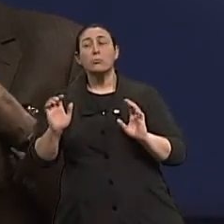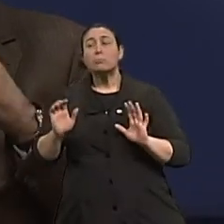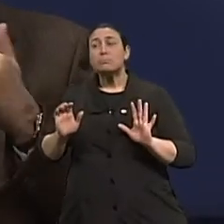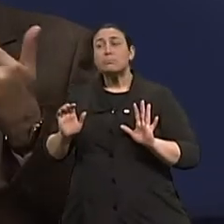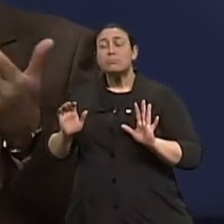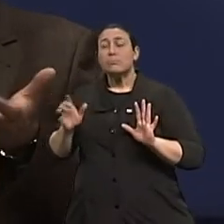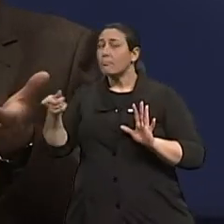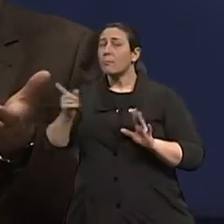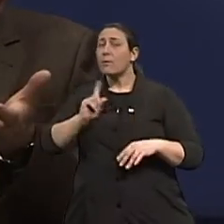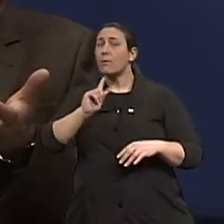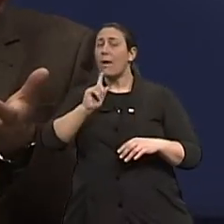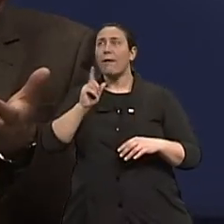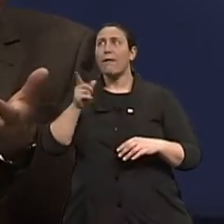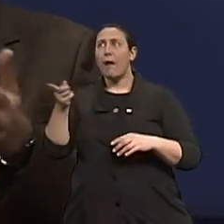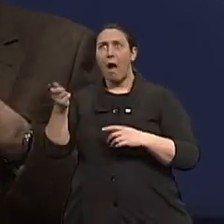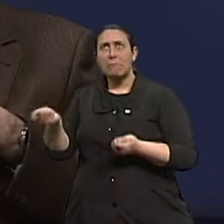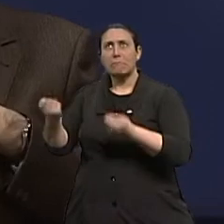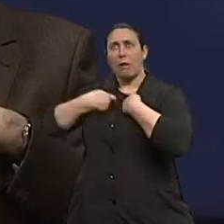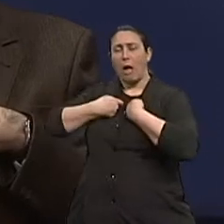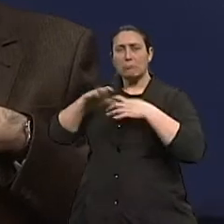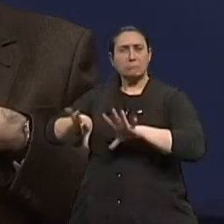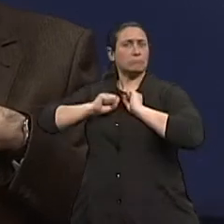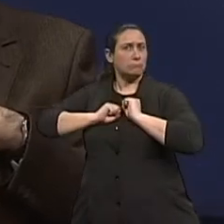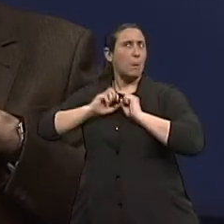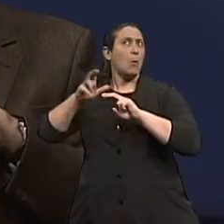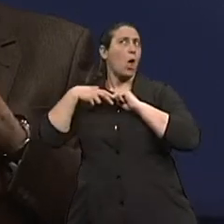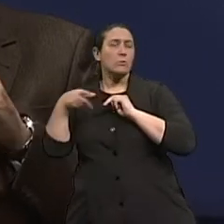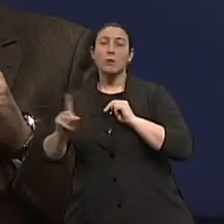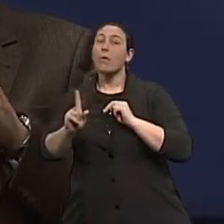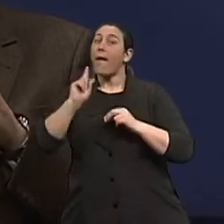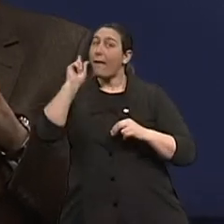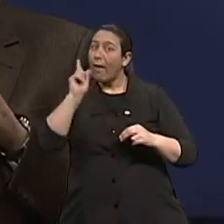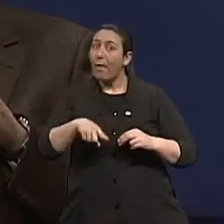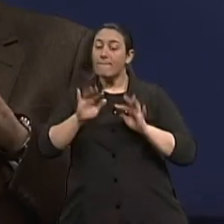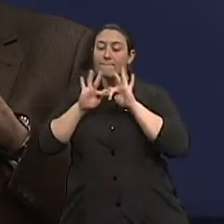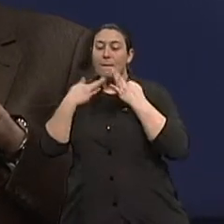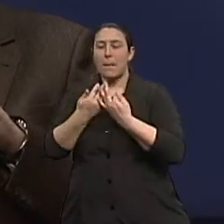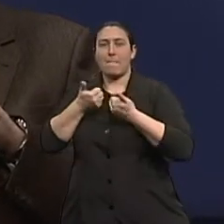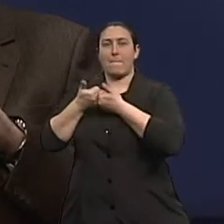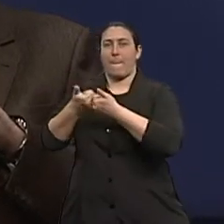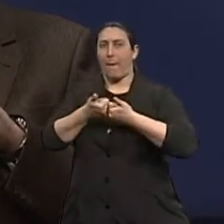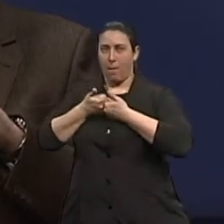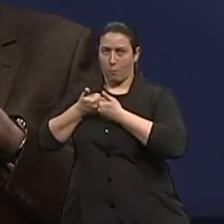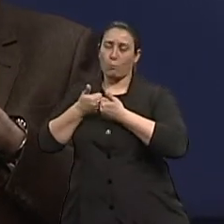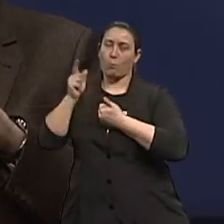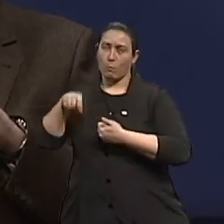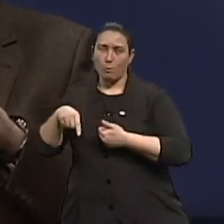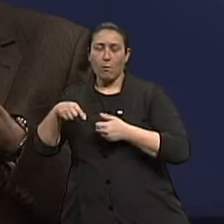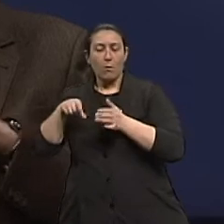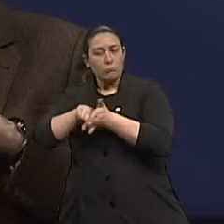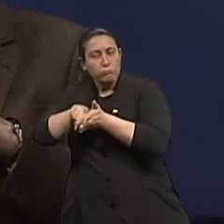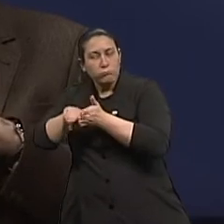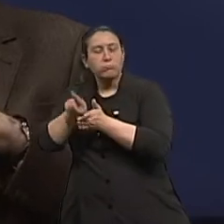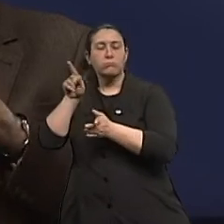aumentar o risco. Ah, perfeito. De uma forma que justifique fazer os exames a partir desta